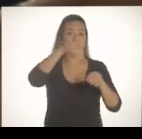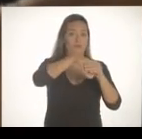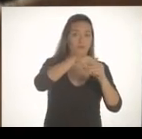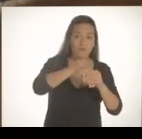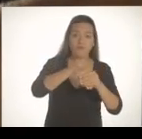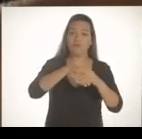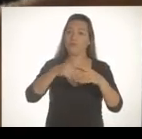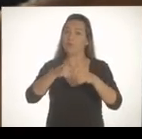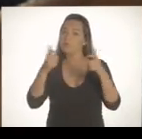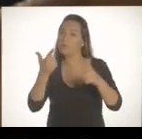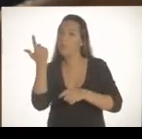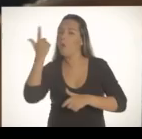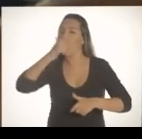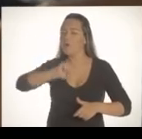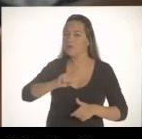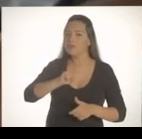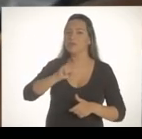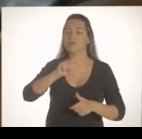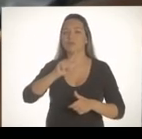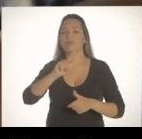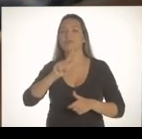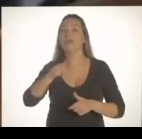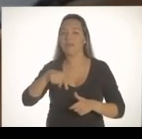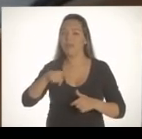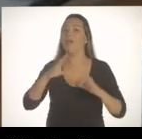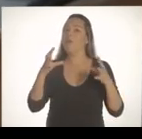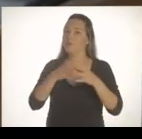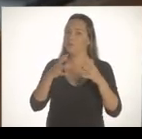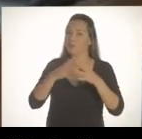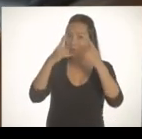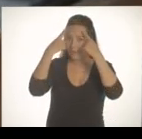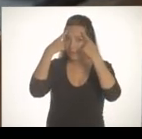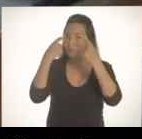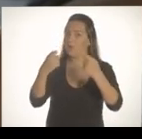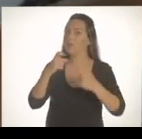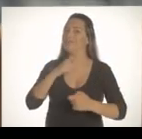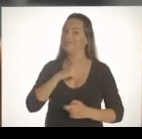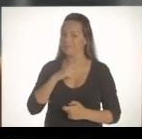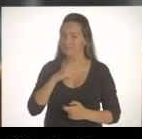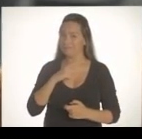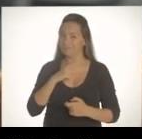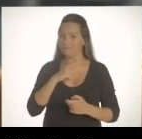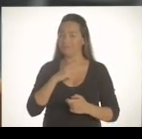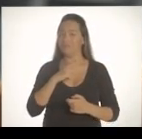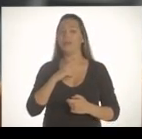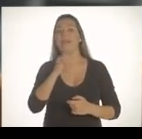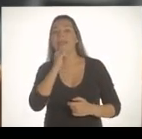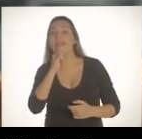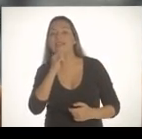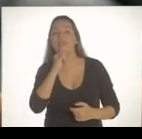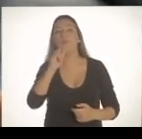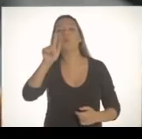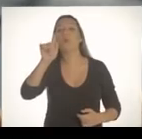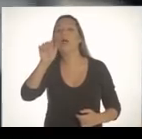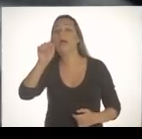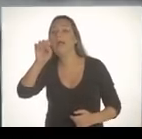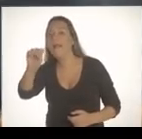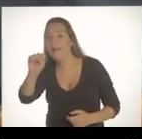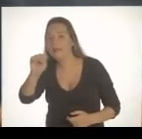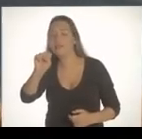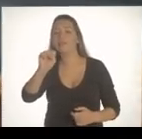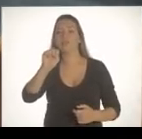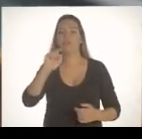É uma máfia muito violenta e que ganha dinheiro em cima da exploração dos moradores. Eles cobram o botijão de gás.